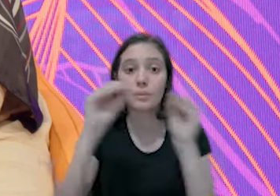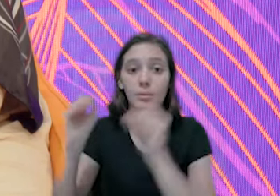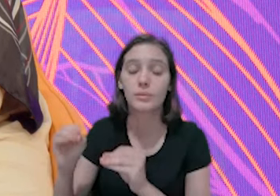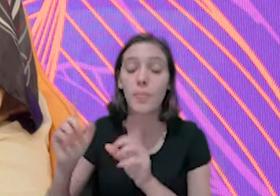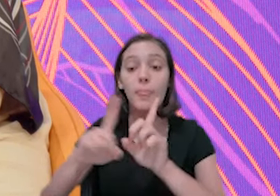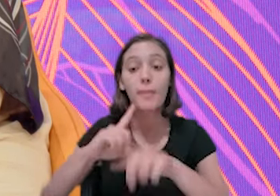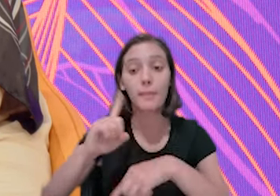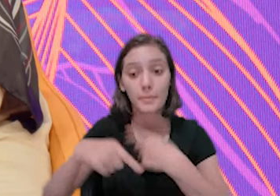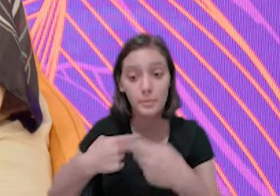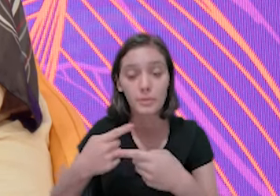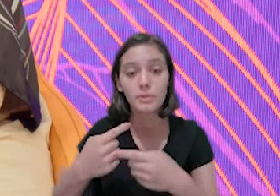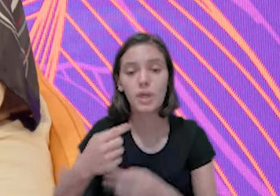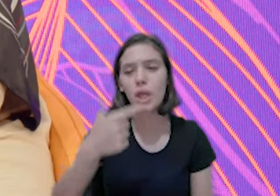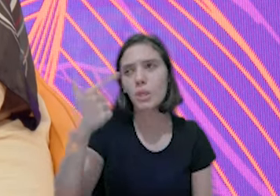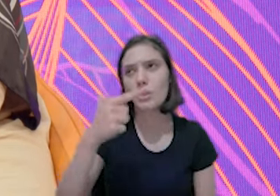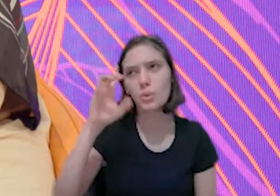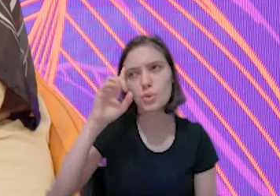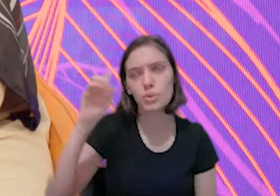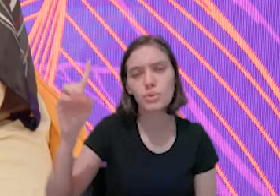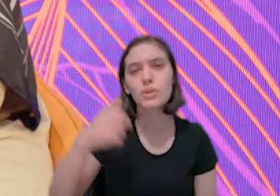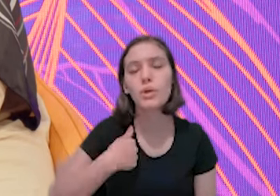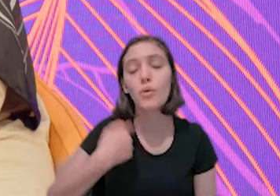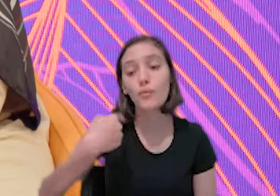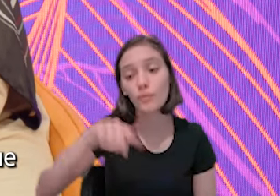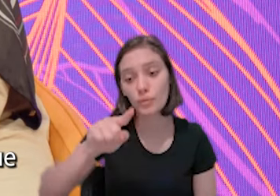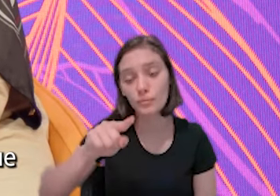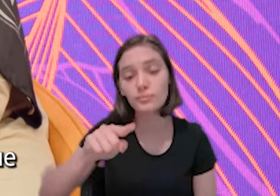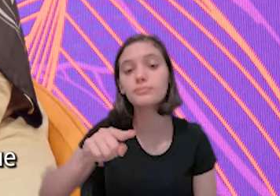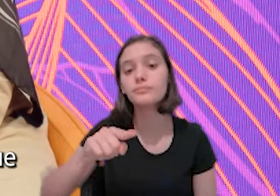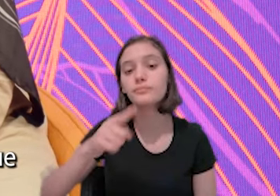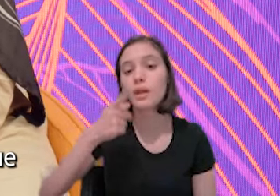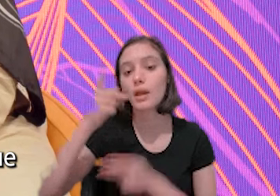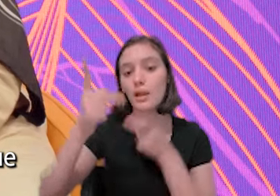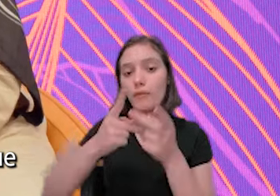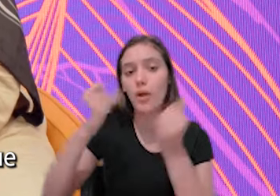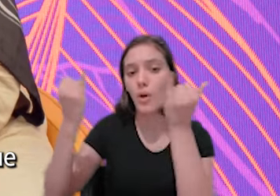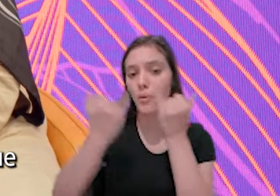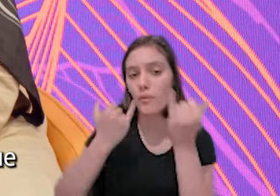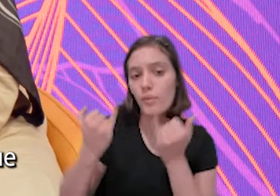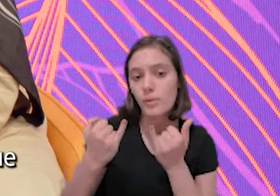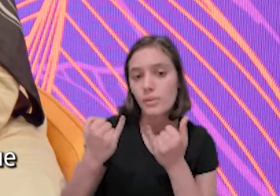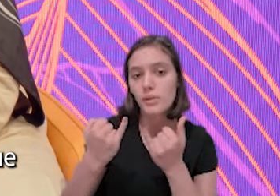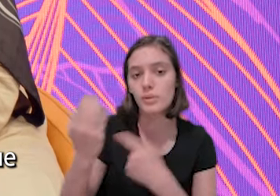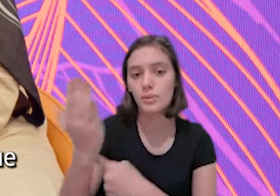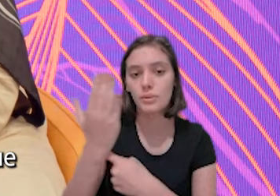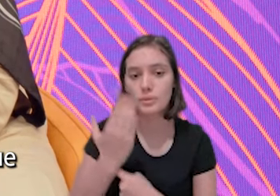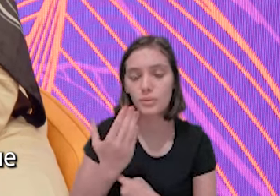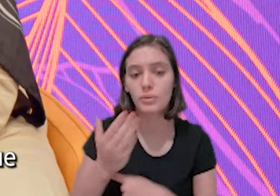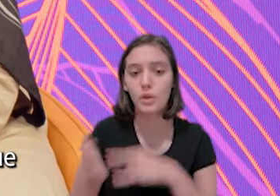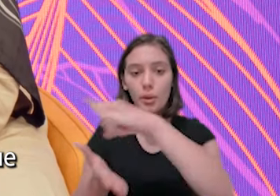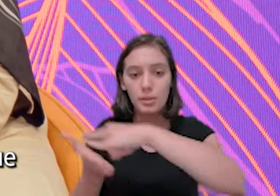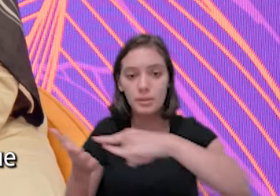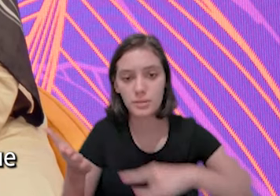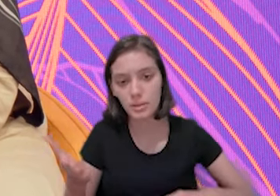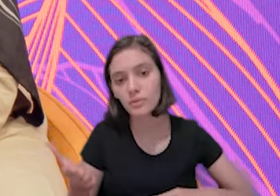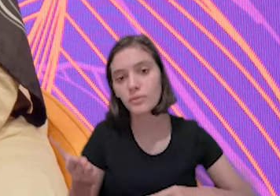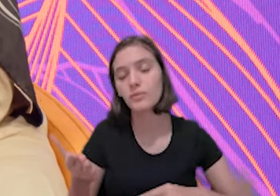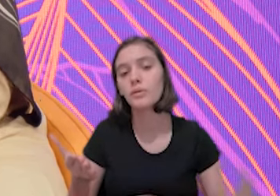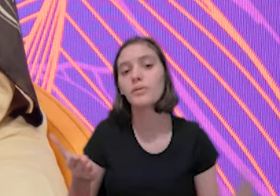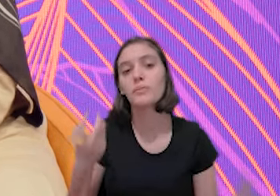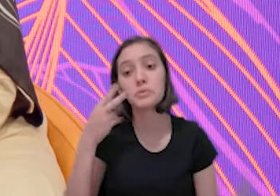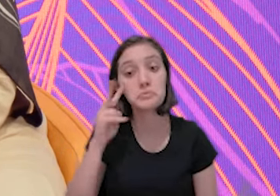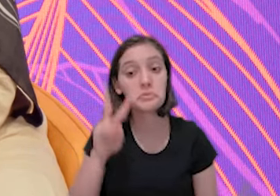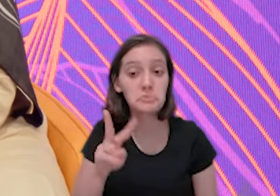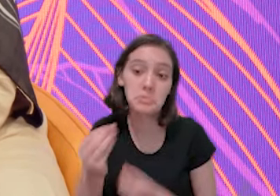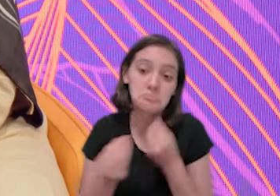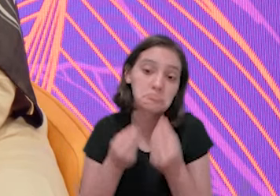imigrante. Eu falei, tá bom. Depois de dois dias eu fui no centro imigrante, eles falam que, eu